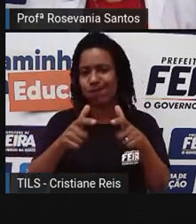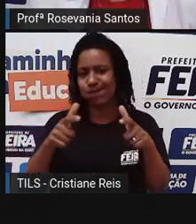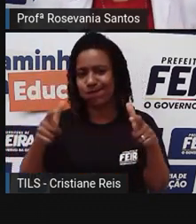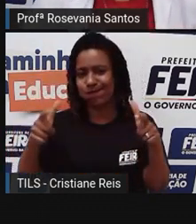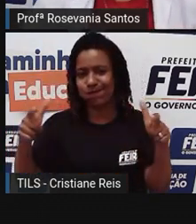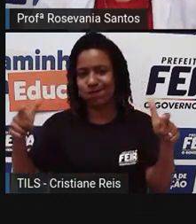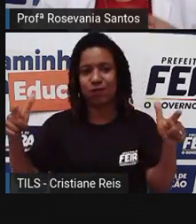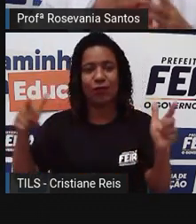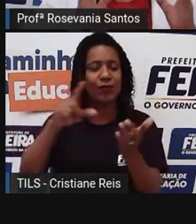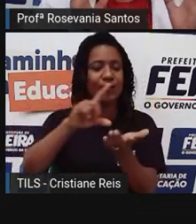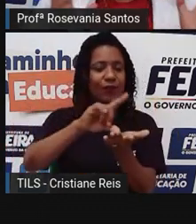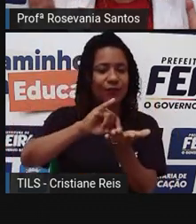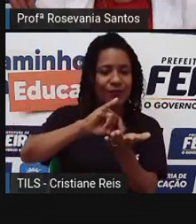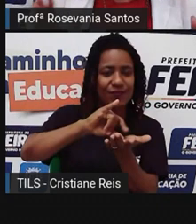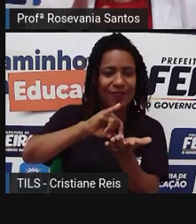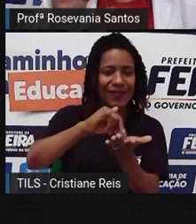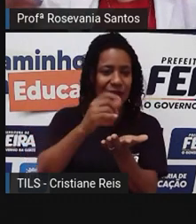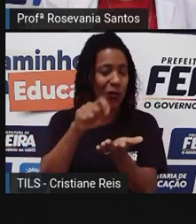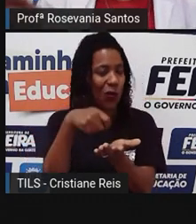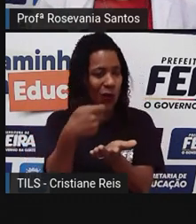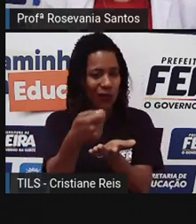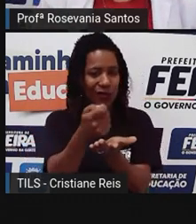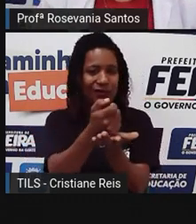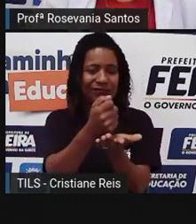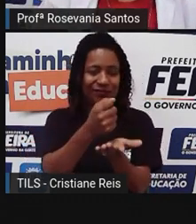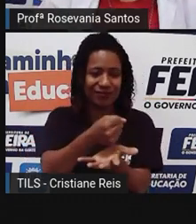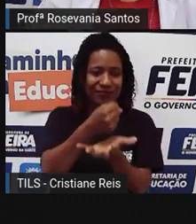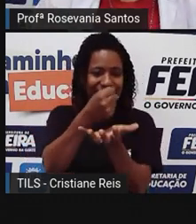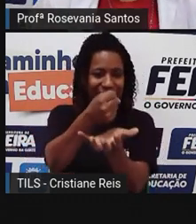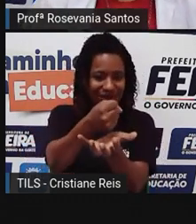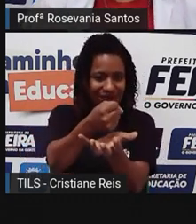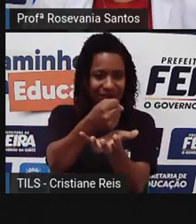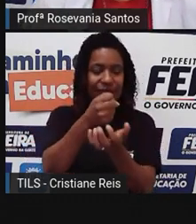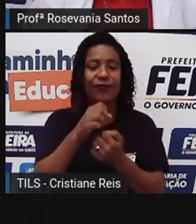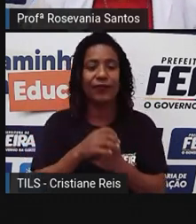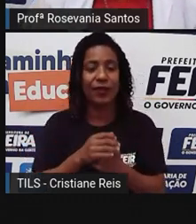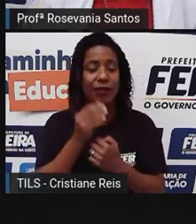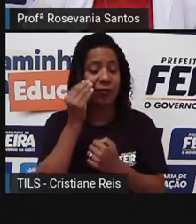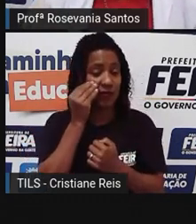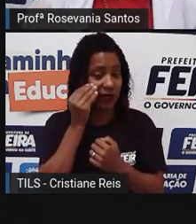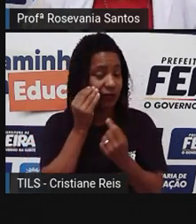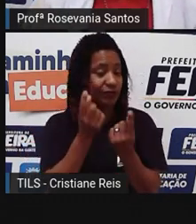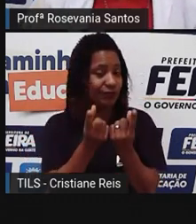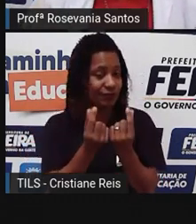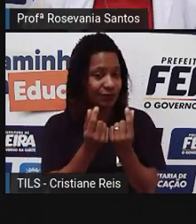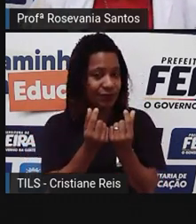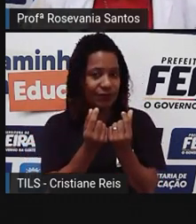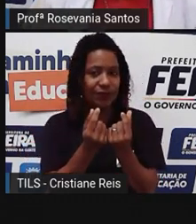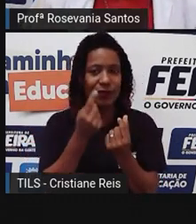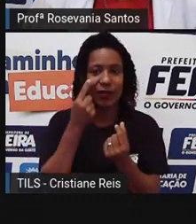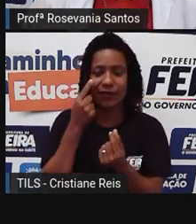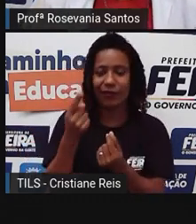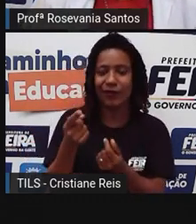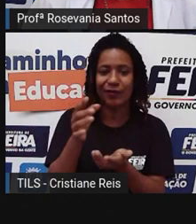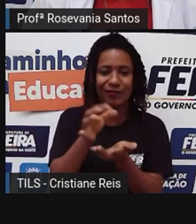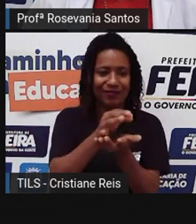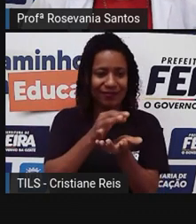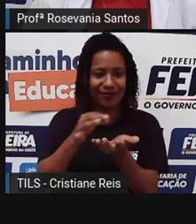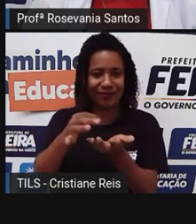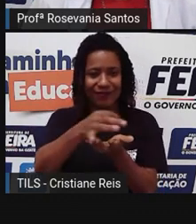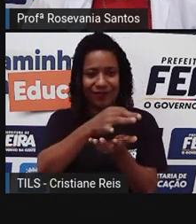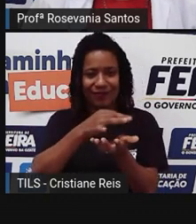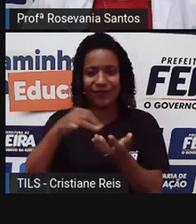capitalismo, né? Que vem da ideia de capital. Por isso até tem essa questão aí. E aqui a PRO botou nessas moedinhas, o